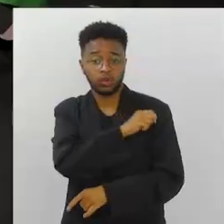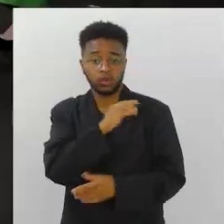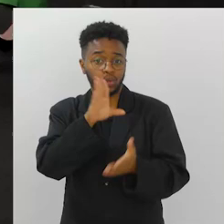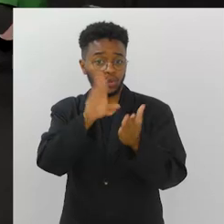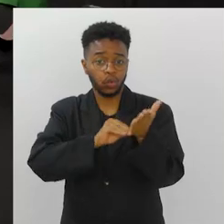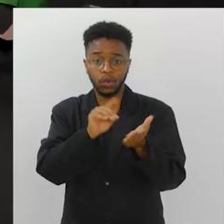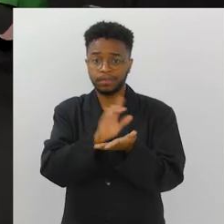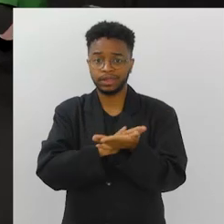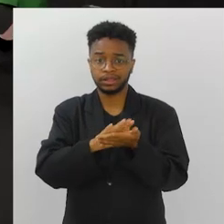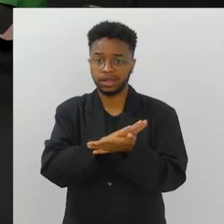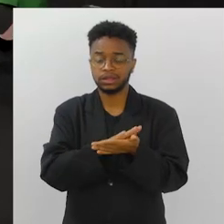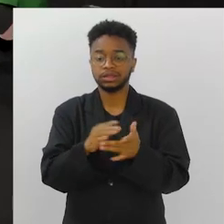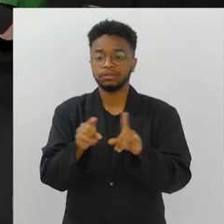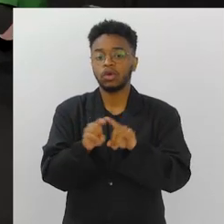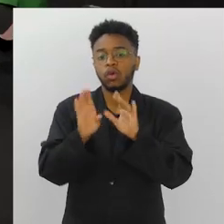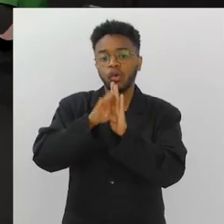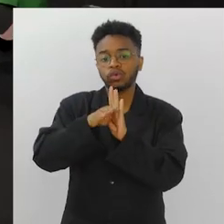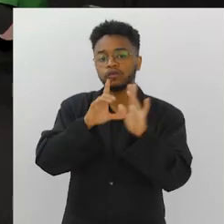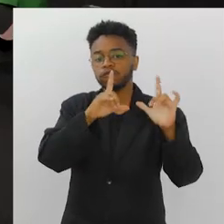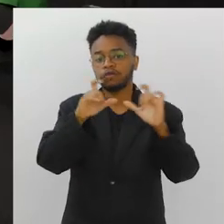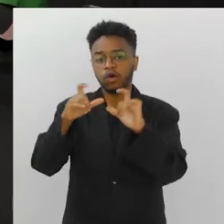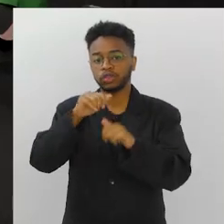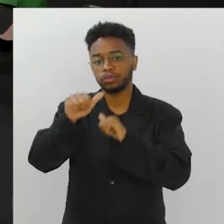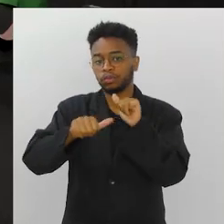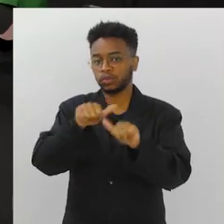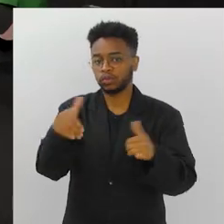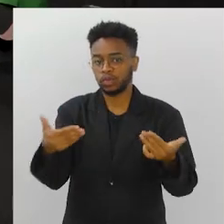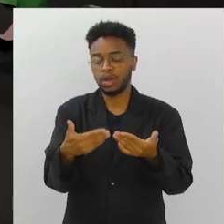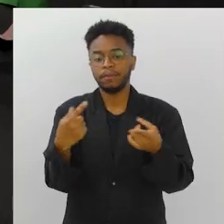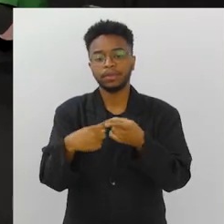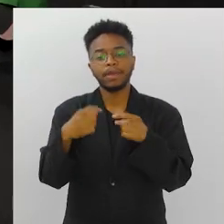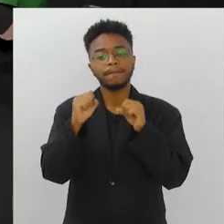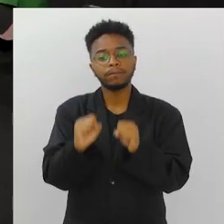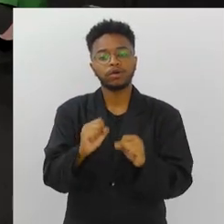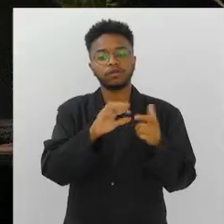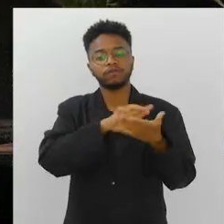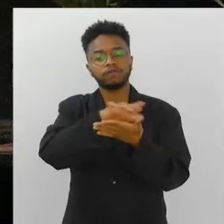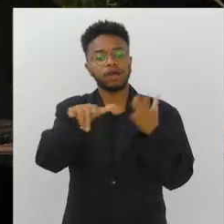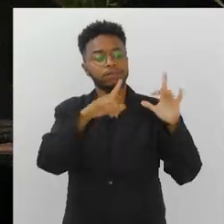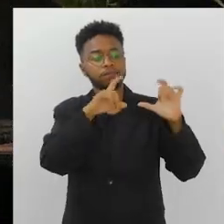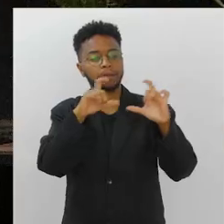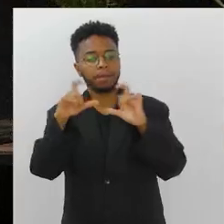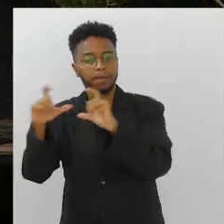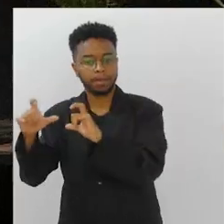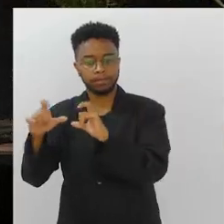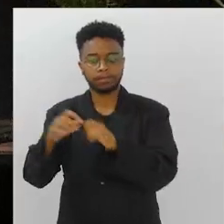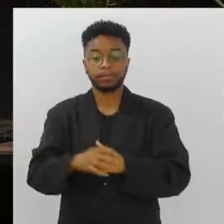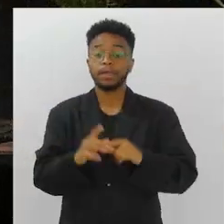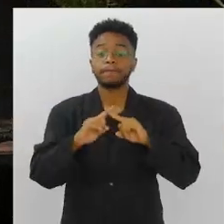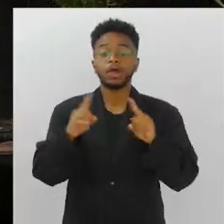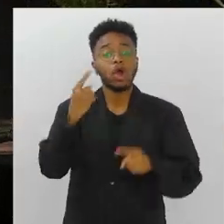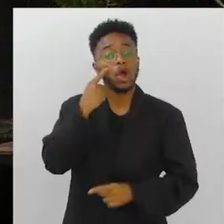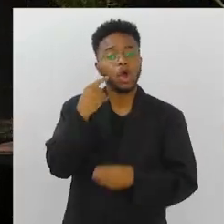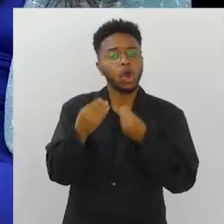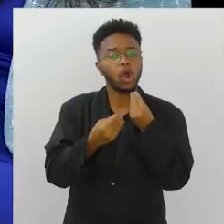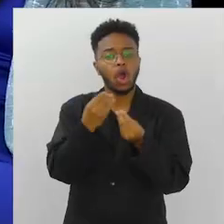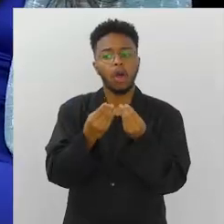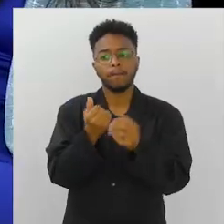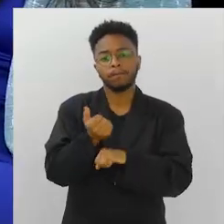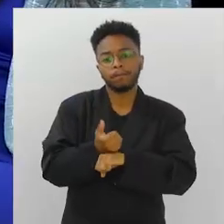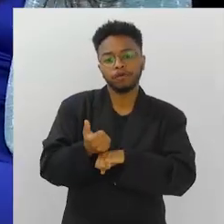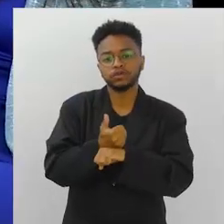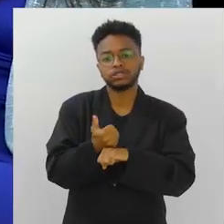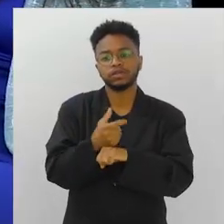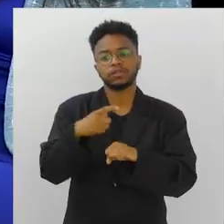O conceito de foto mudou. O conceito de foto mudou. no automático, você pode tirar um milhão de fotos e não volta nela. Mas olha quantas profissões